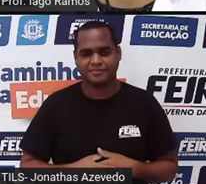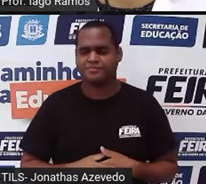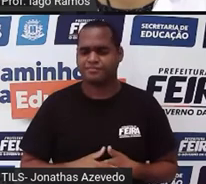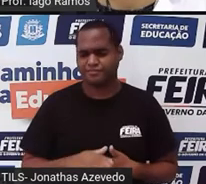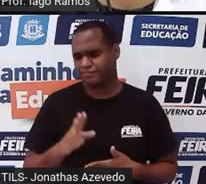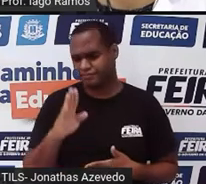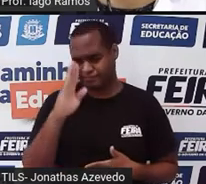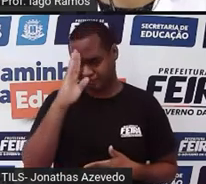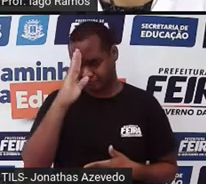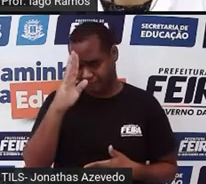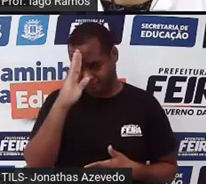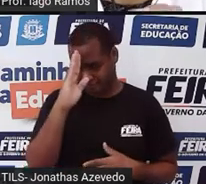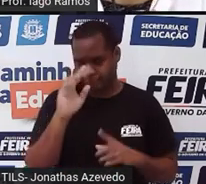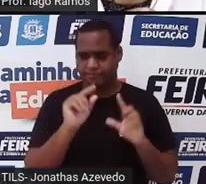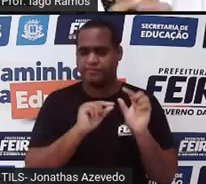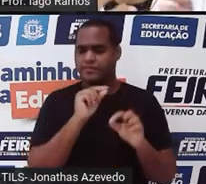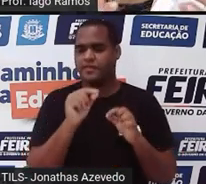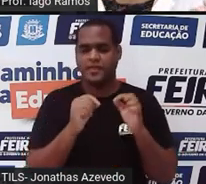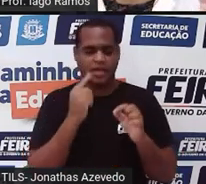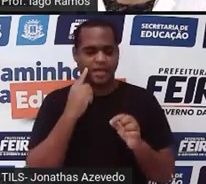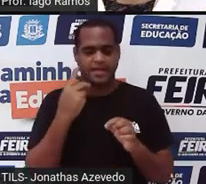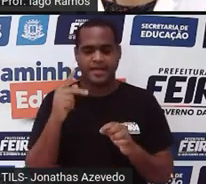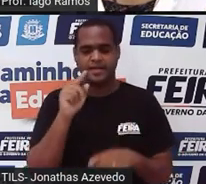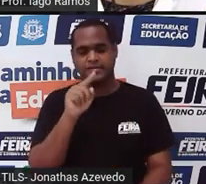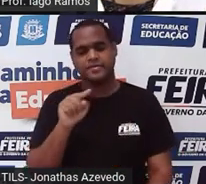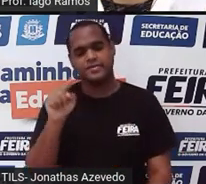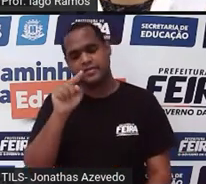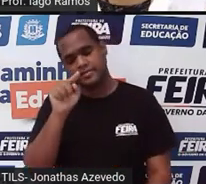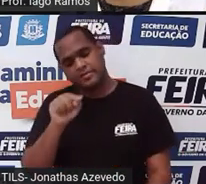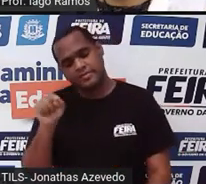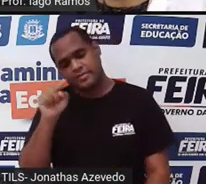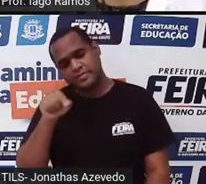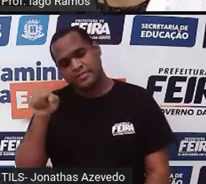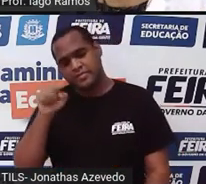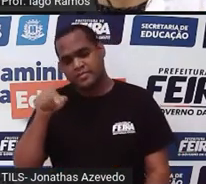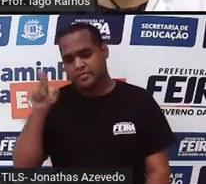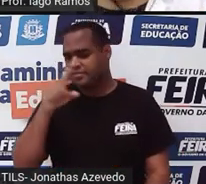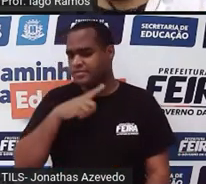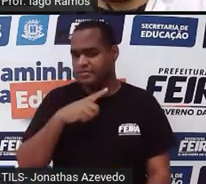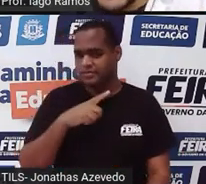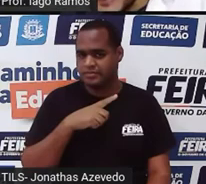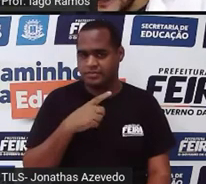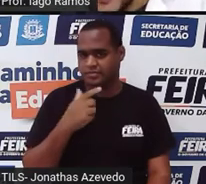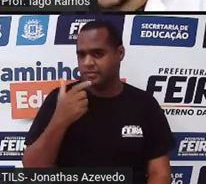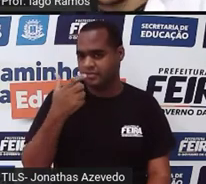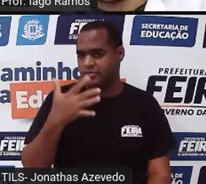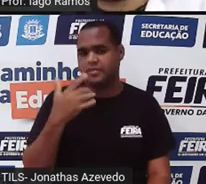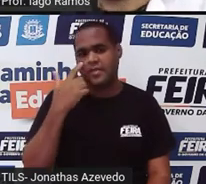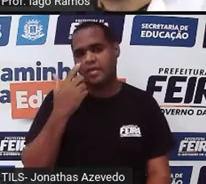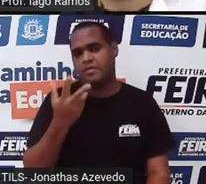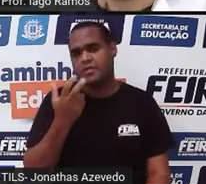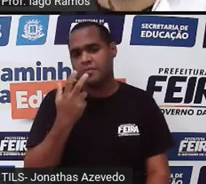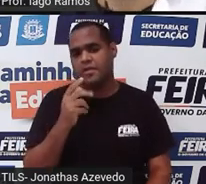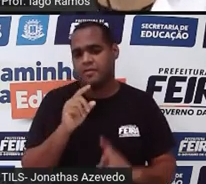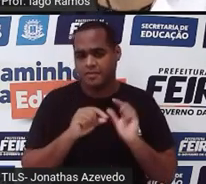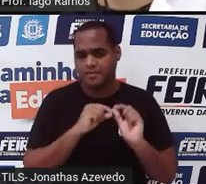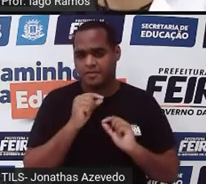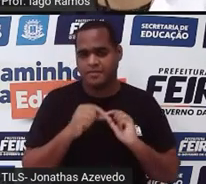Principalmente na forma como as bolinhas estão organizadas. O que é que você percebeu? Olha só.